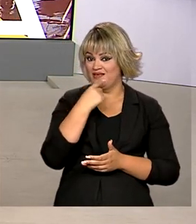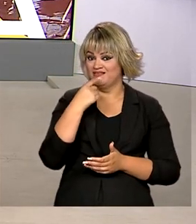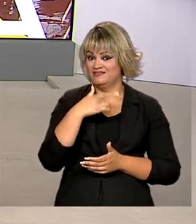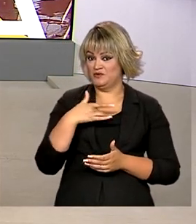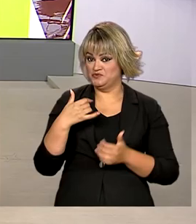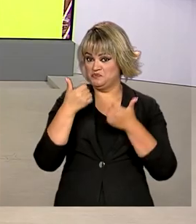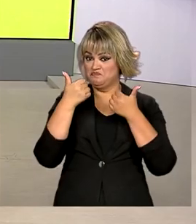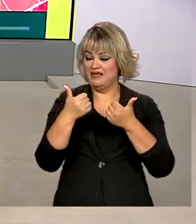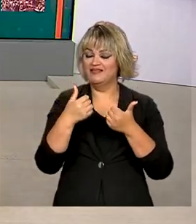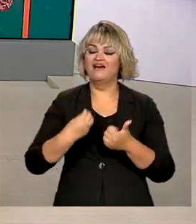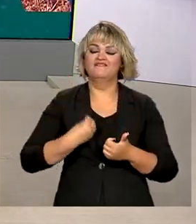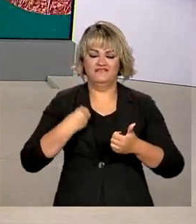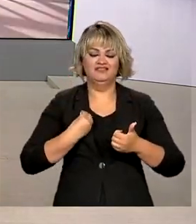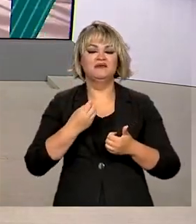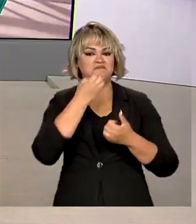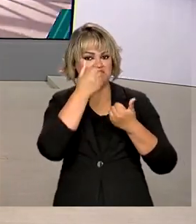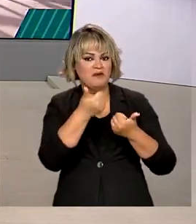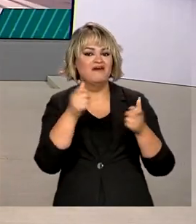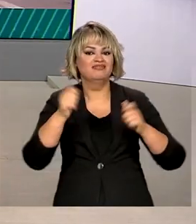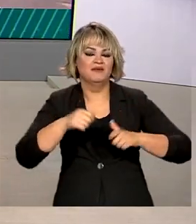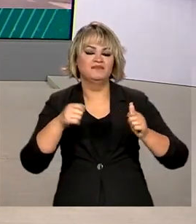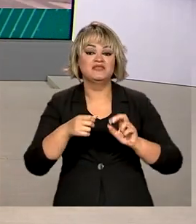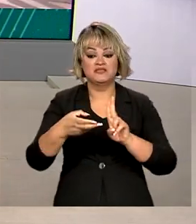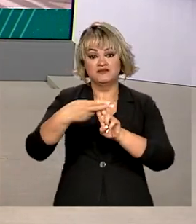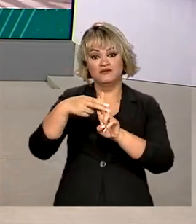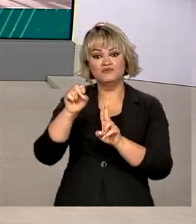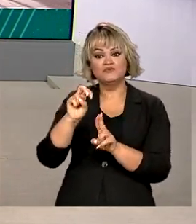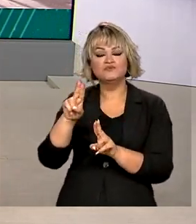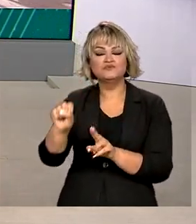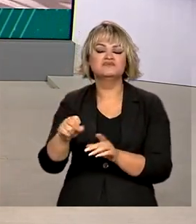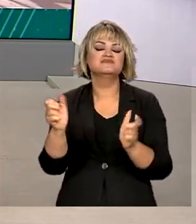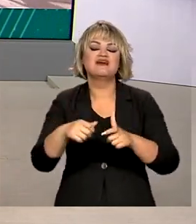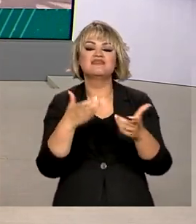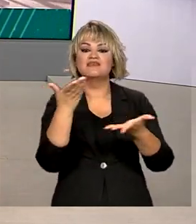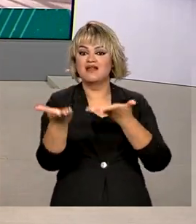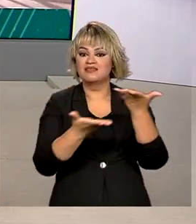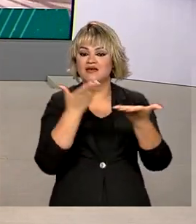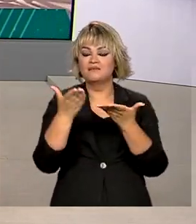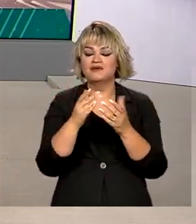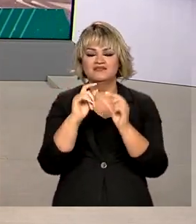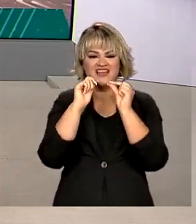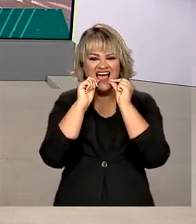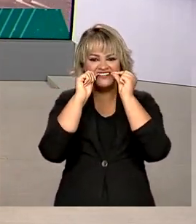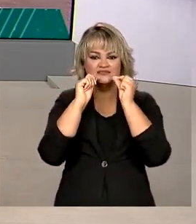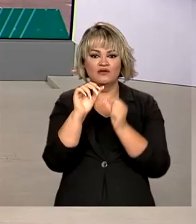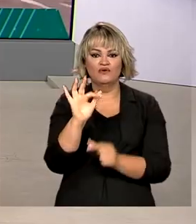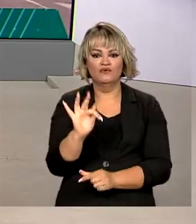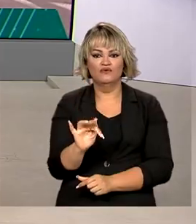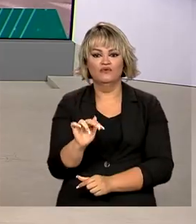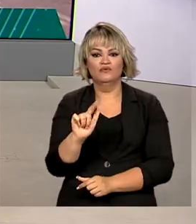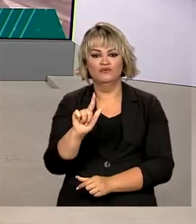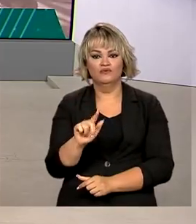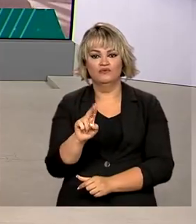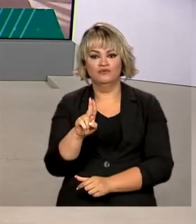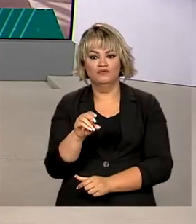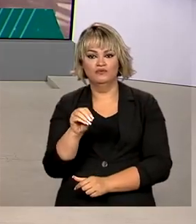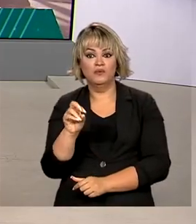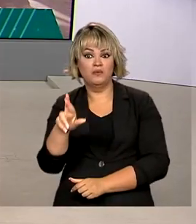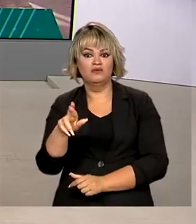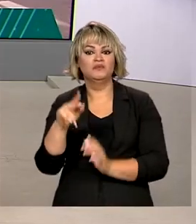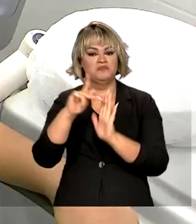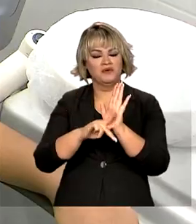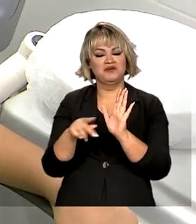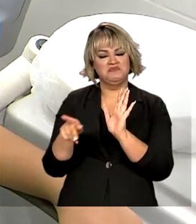a qualidade de vida melhora. E o SUS oferece tratamento e aplicação de flúor por meio do programa Brasil Sorridente.